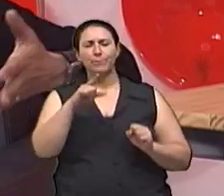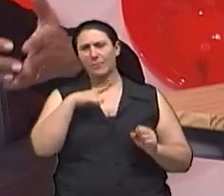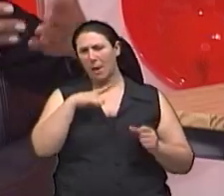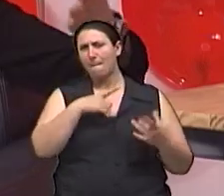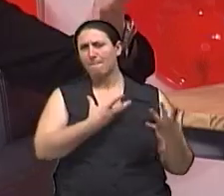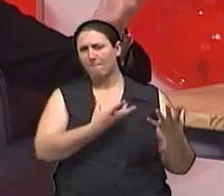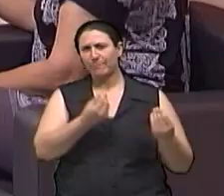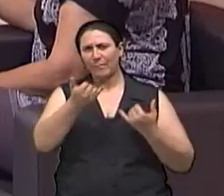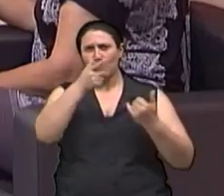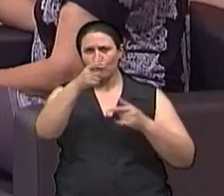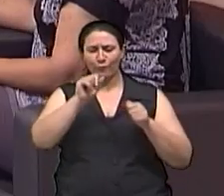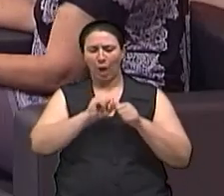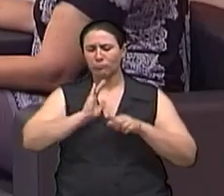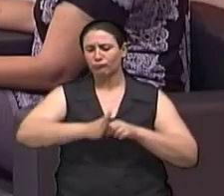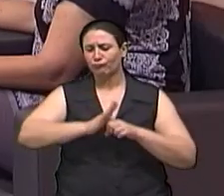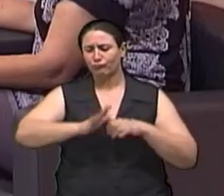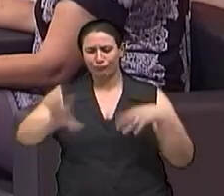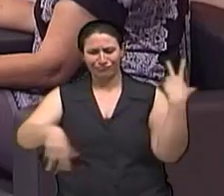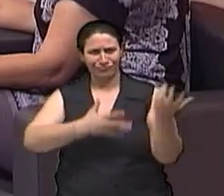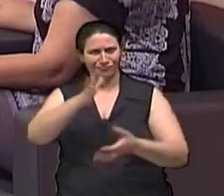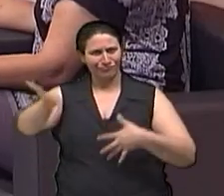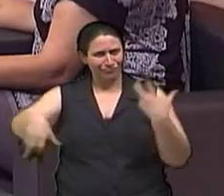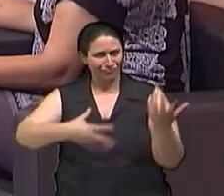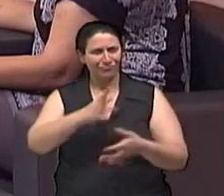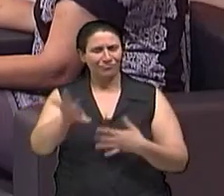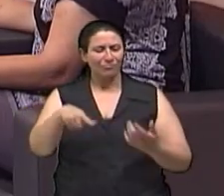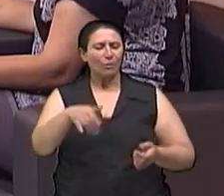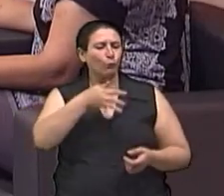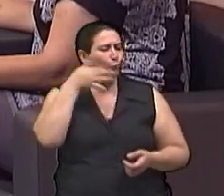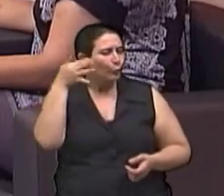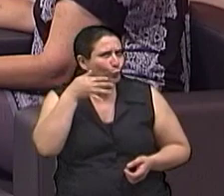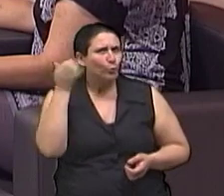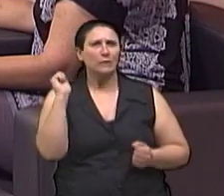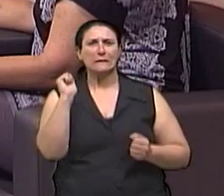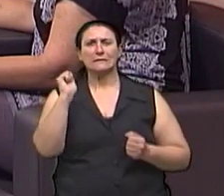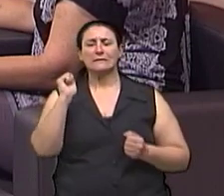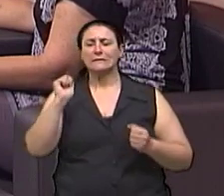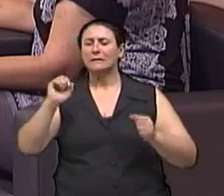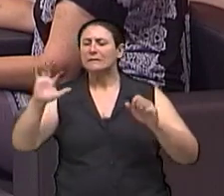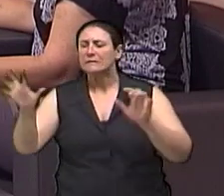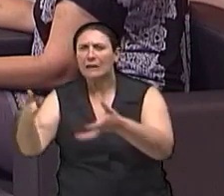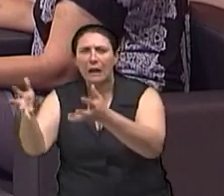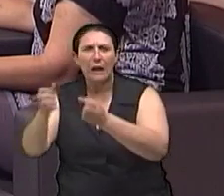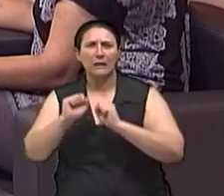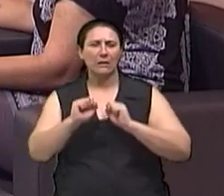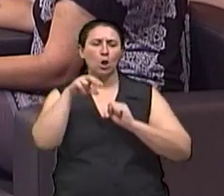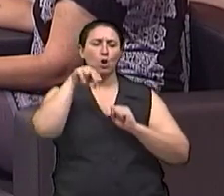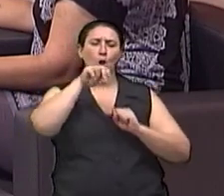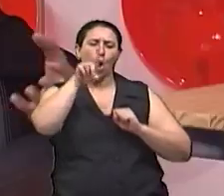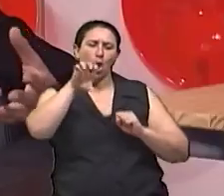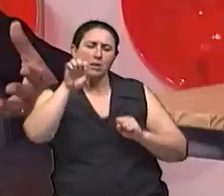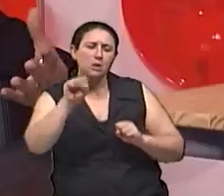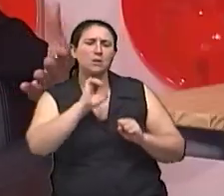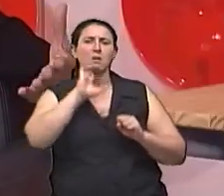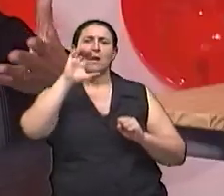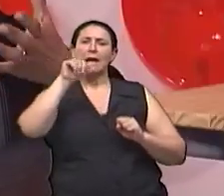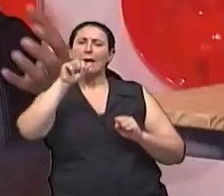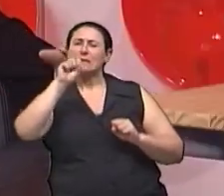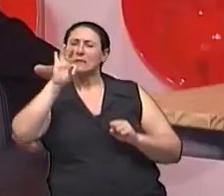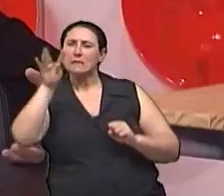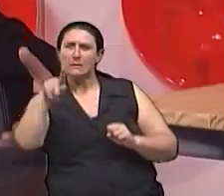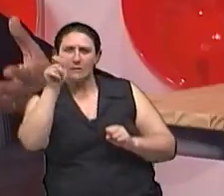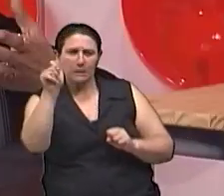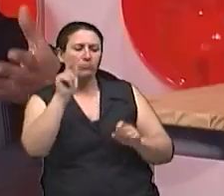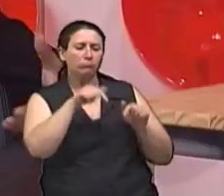exemplo Exatamente E muitas frutas Uma bela salada Nozes, castanhas Essas frutas